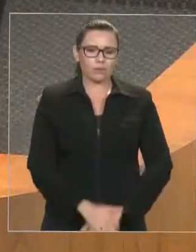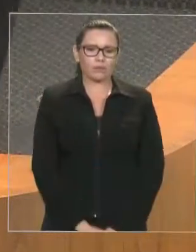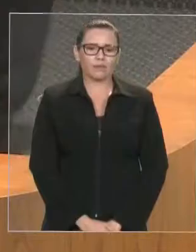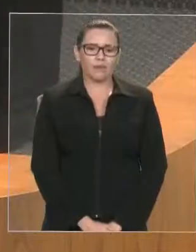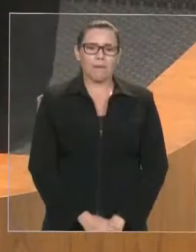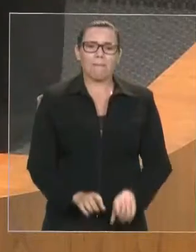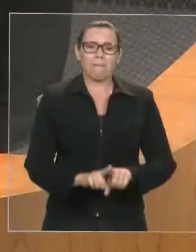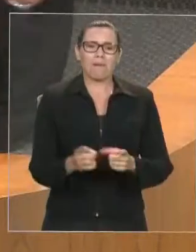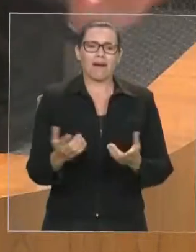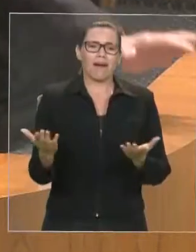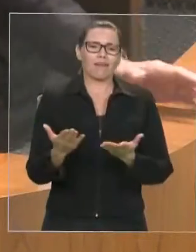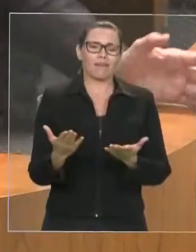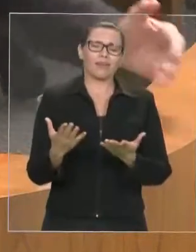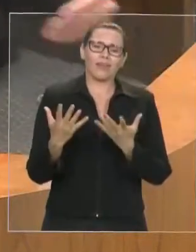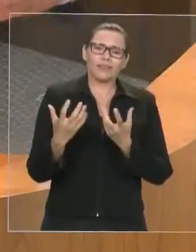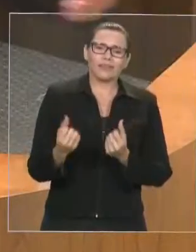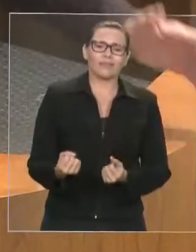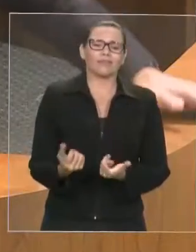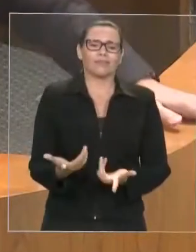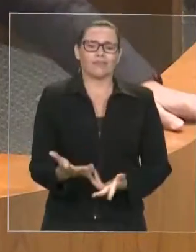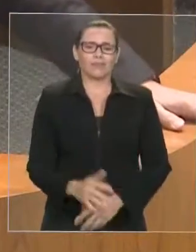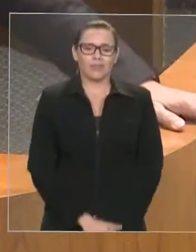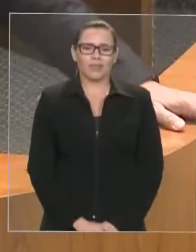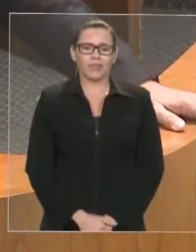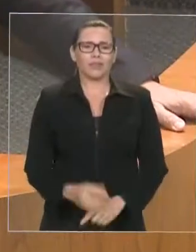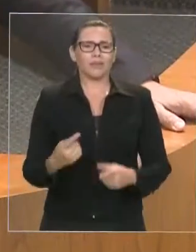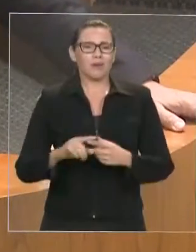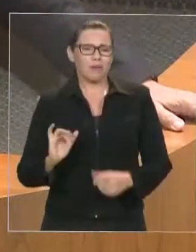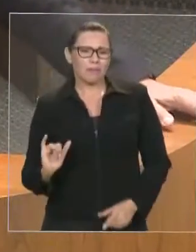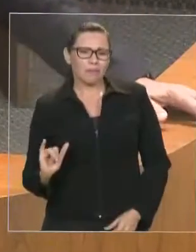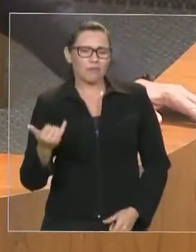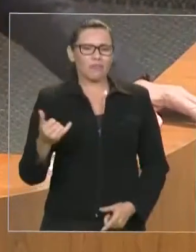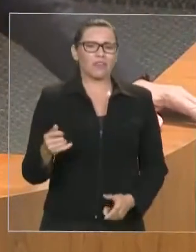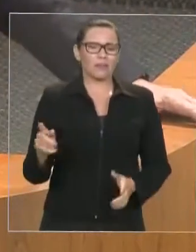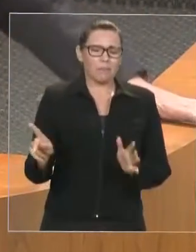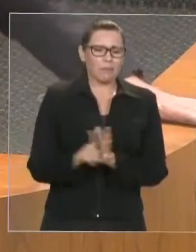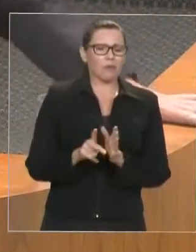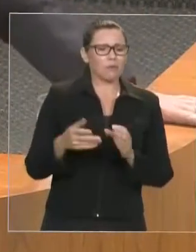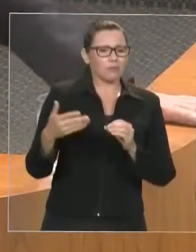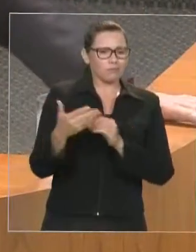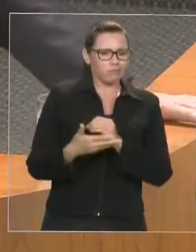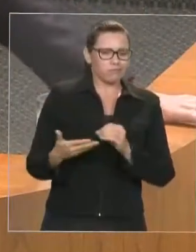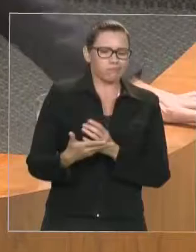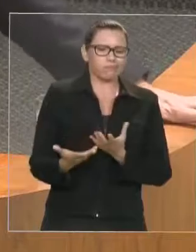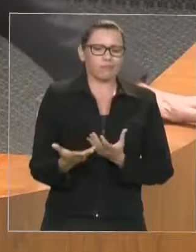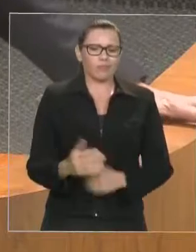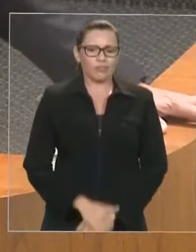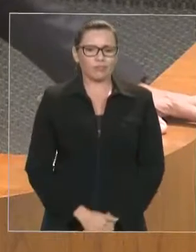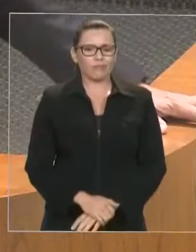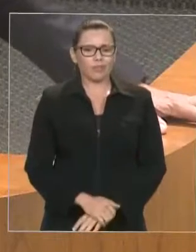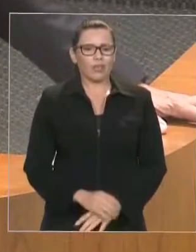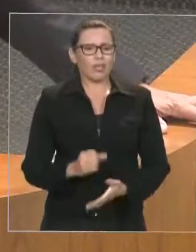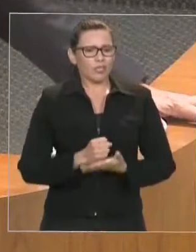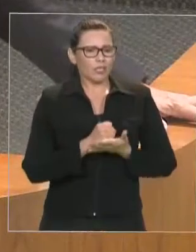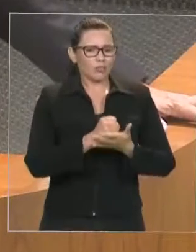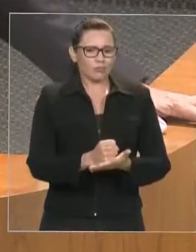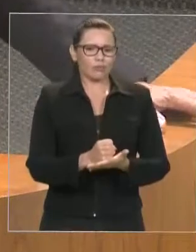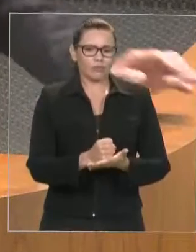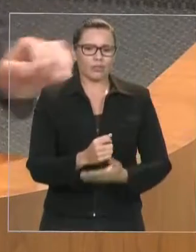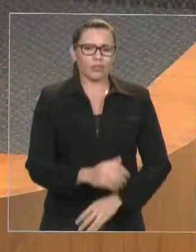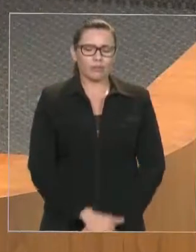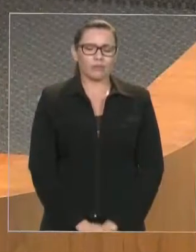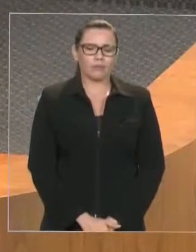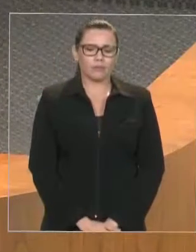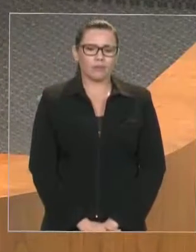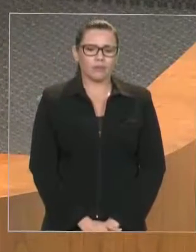seus munícipes e todos aqueles que tiram proveito social, proveito social, destas emendas do governo federal.